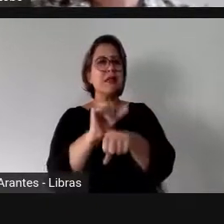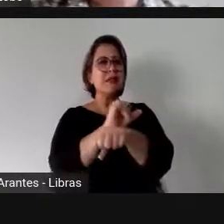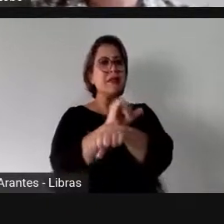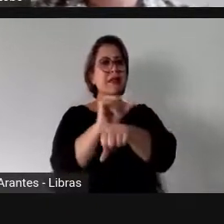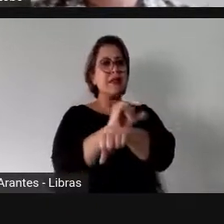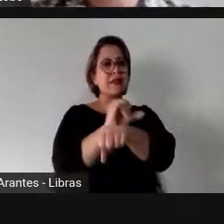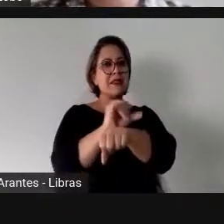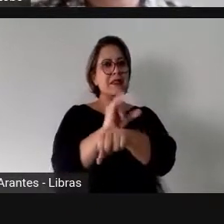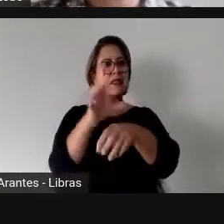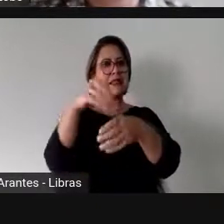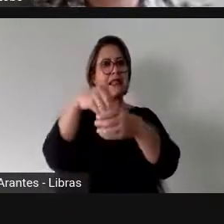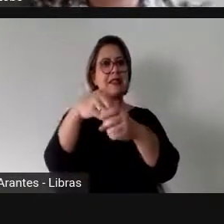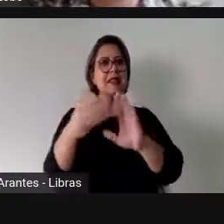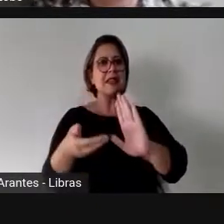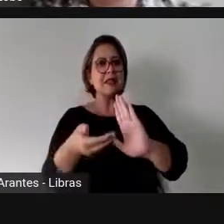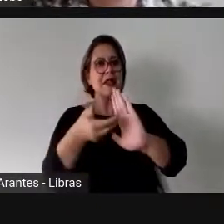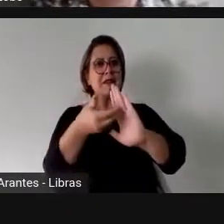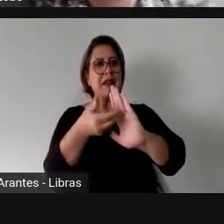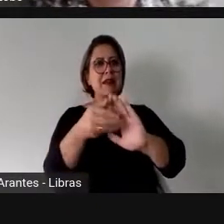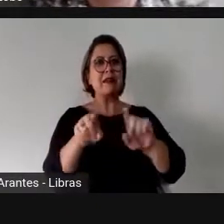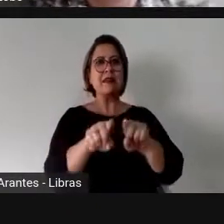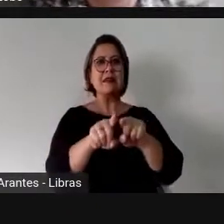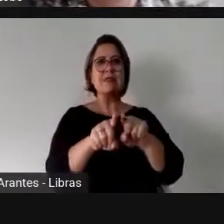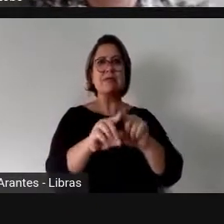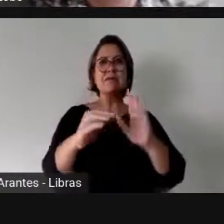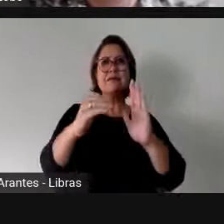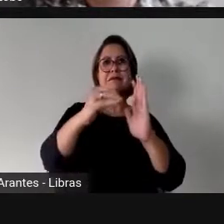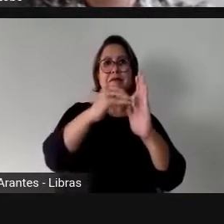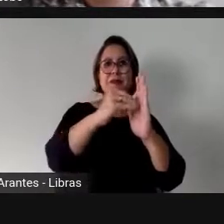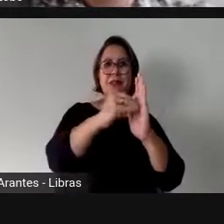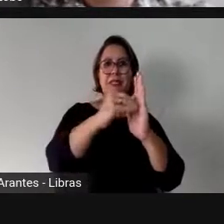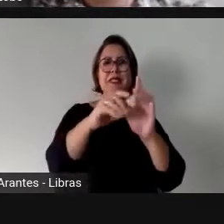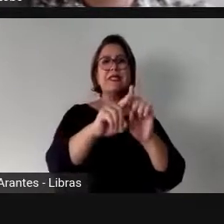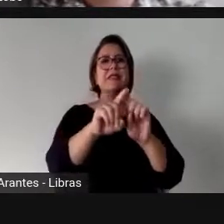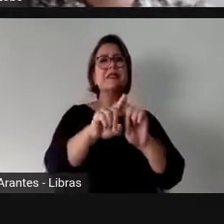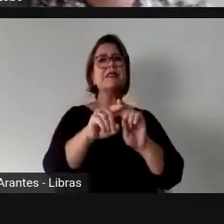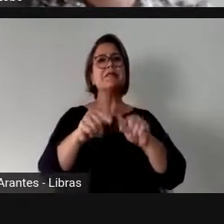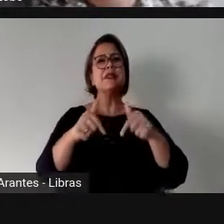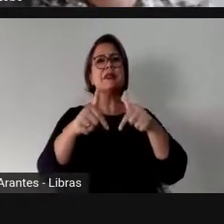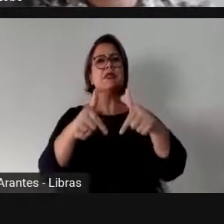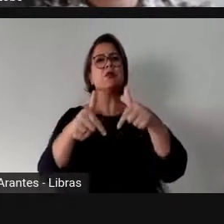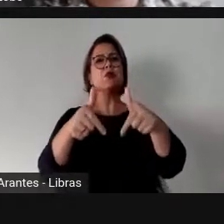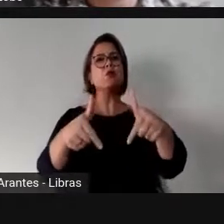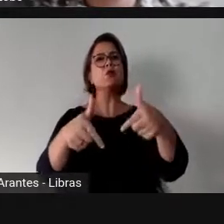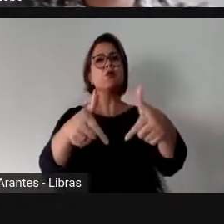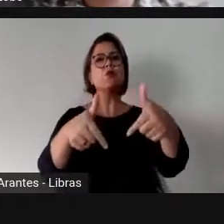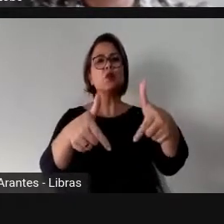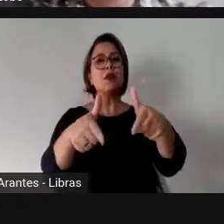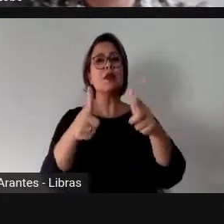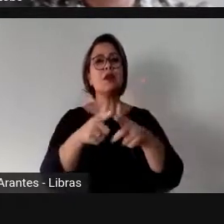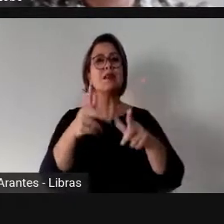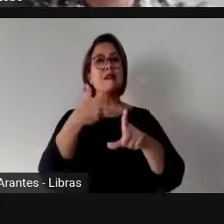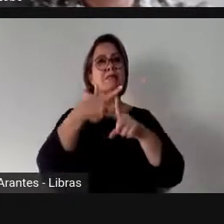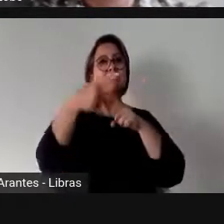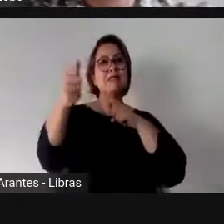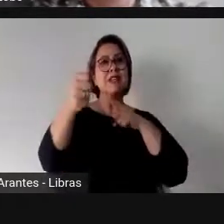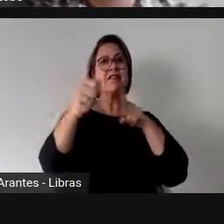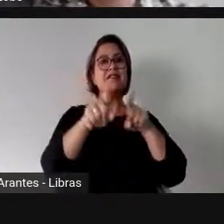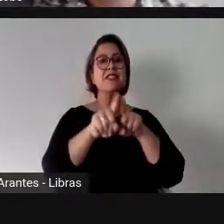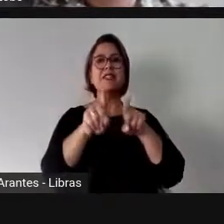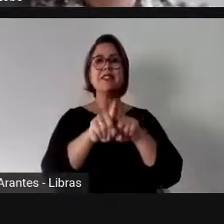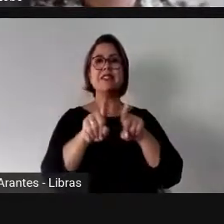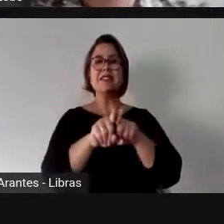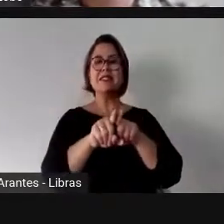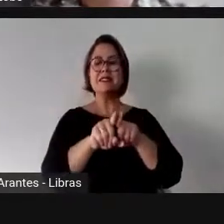Deputados, no Senado e na própria sociedade, para vencer essa triste colocação do